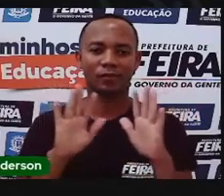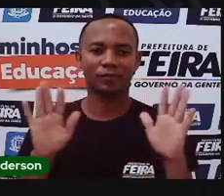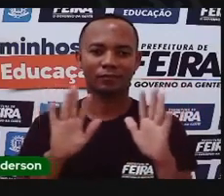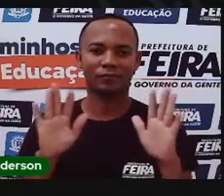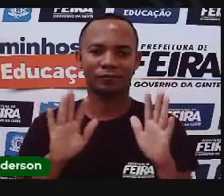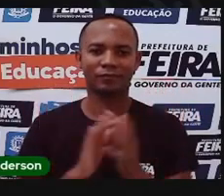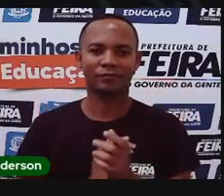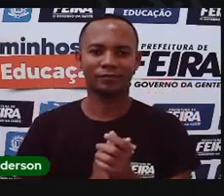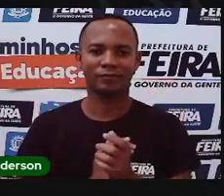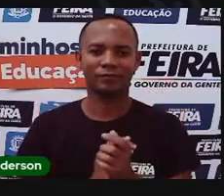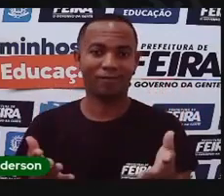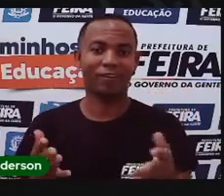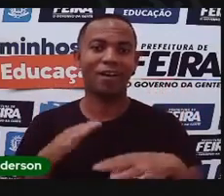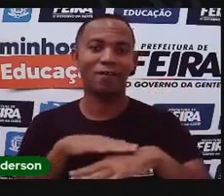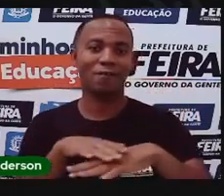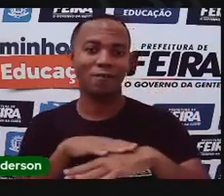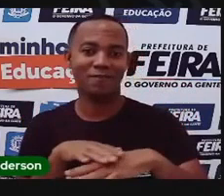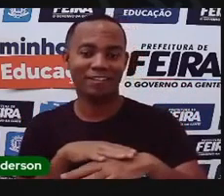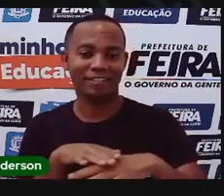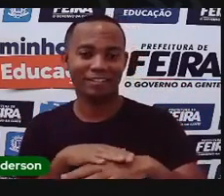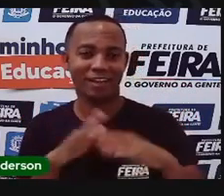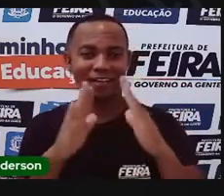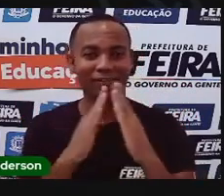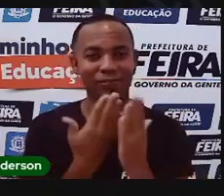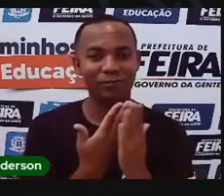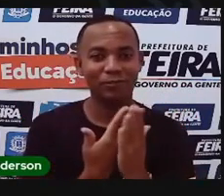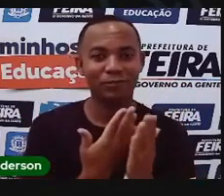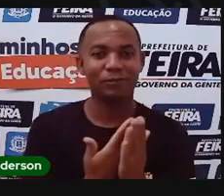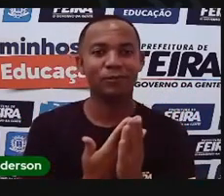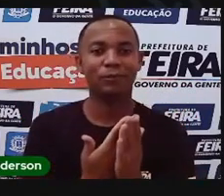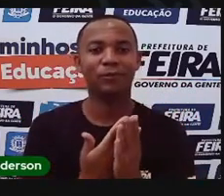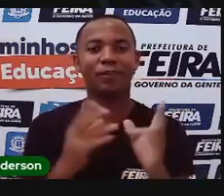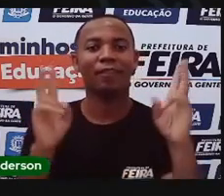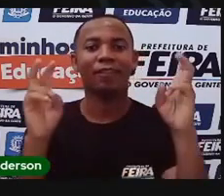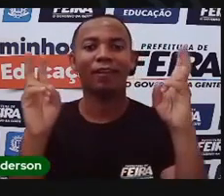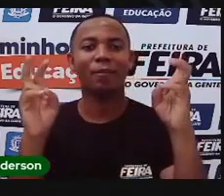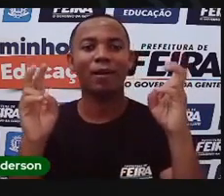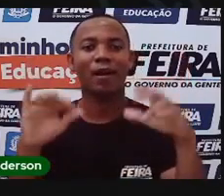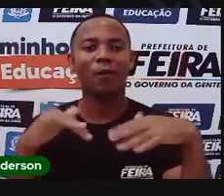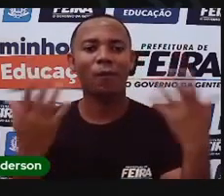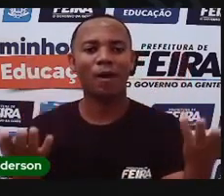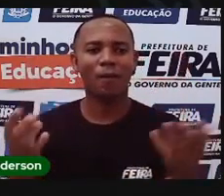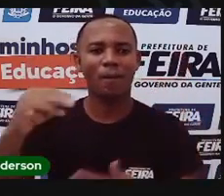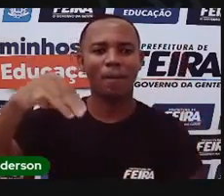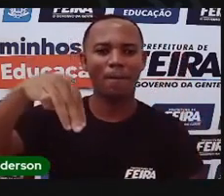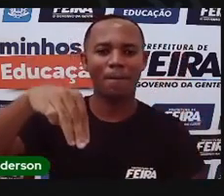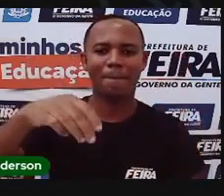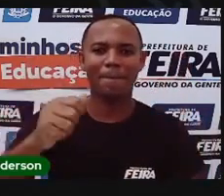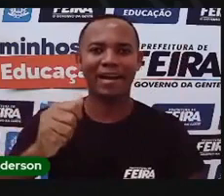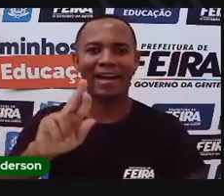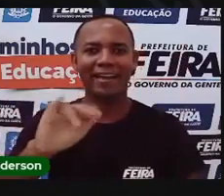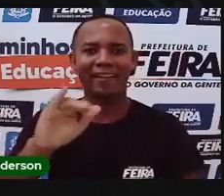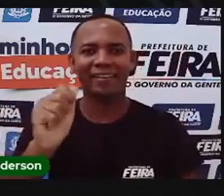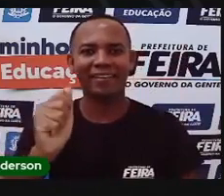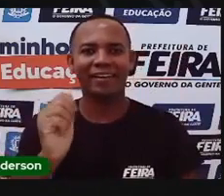Oi, tudo bom? A aula agora a gente vai falar sobre Maria Quitéria. Acredito eu,